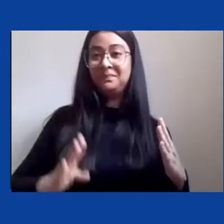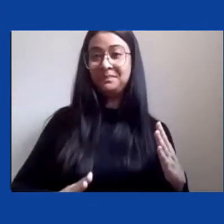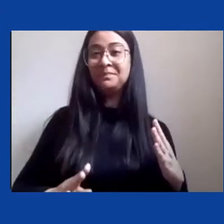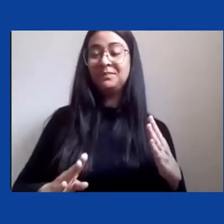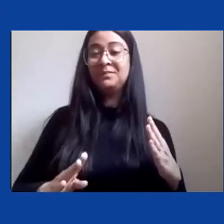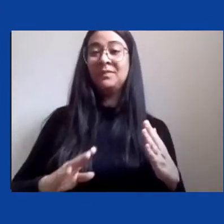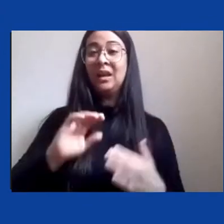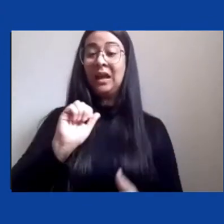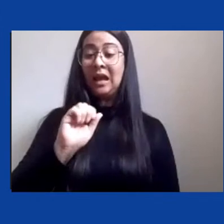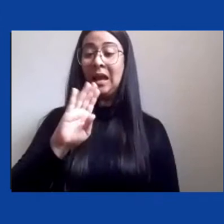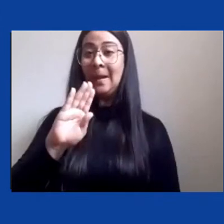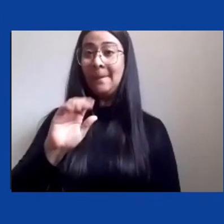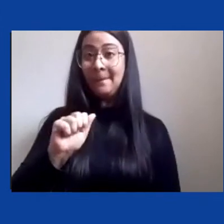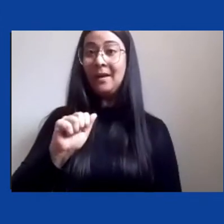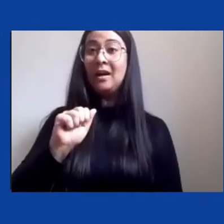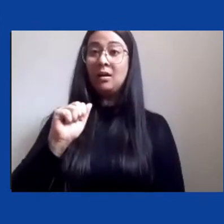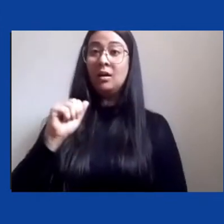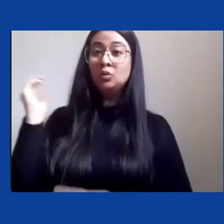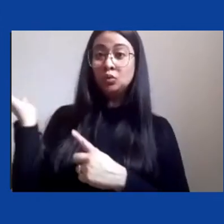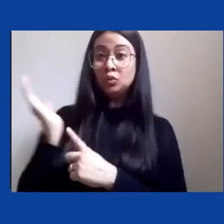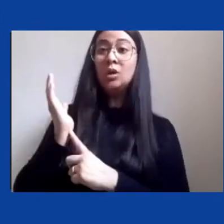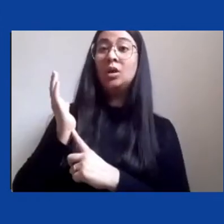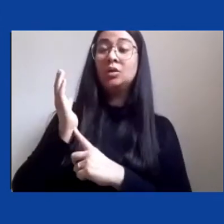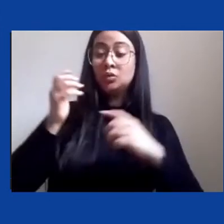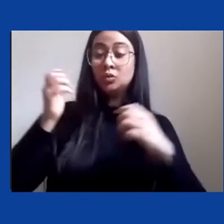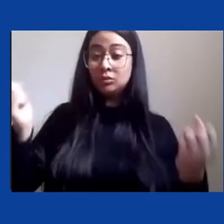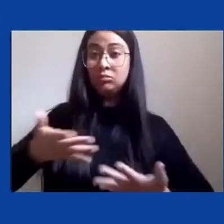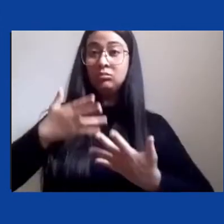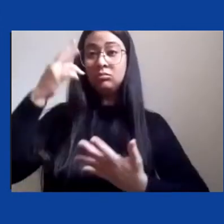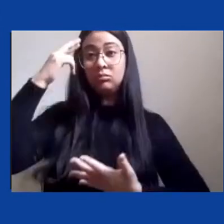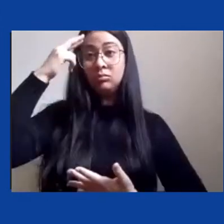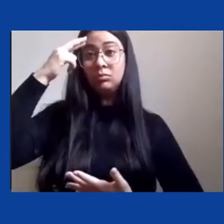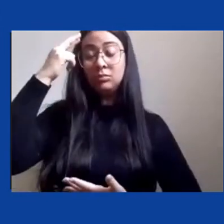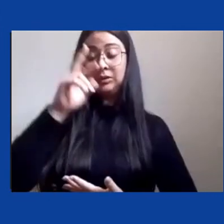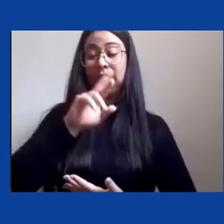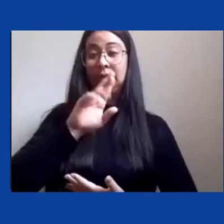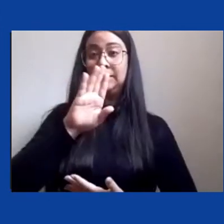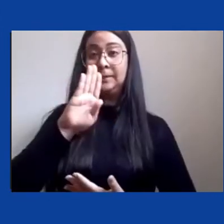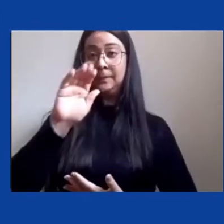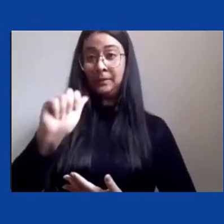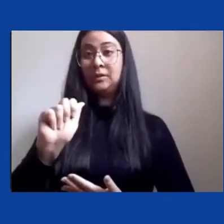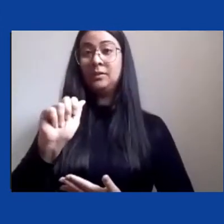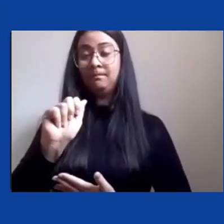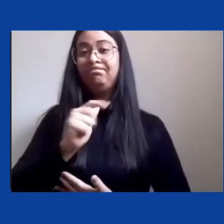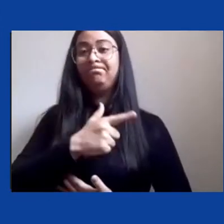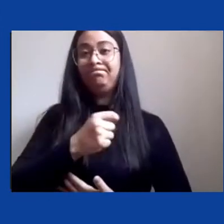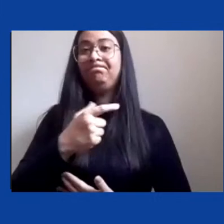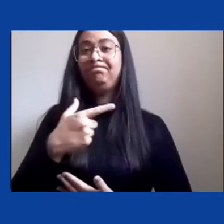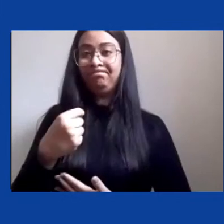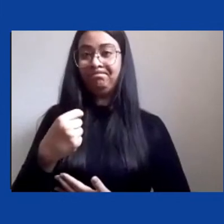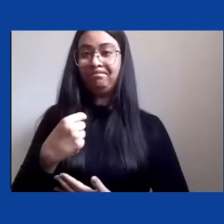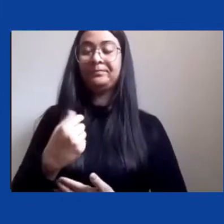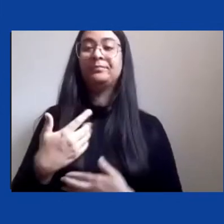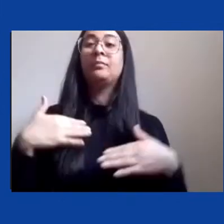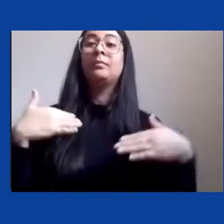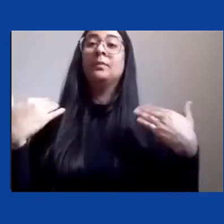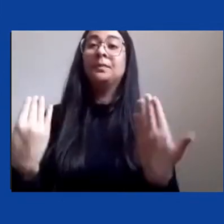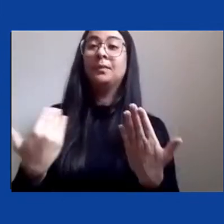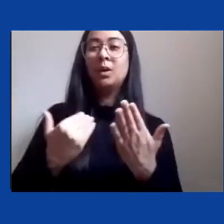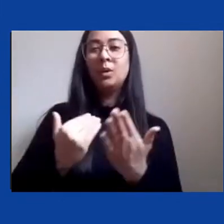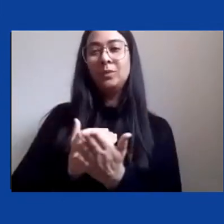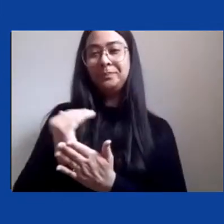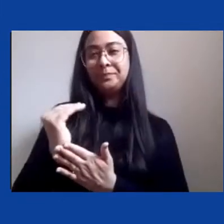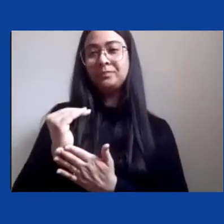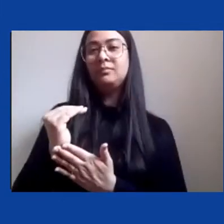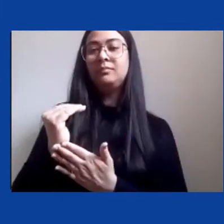reflexões nessa RBA de 2020. Bom, para iniciar o meu diálogo